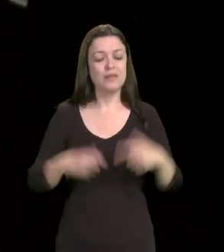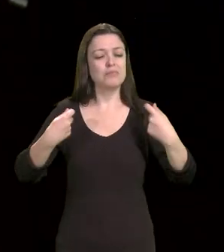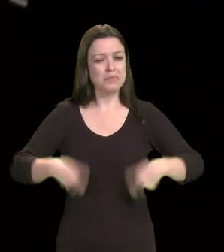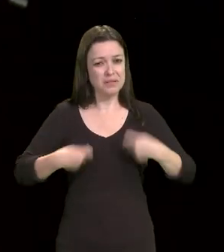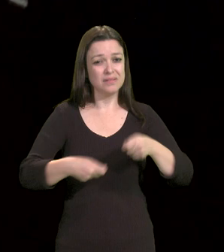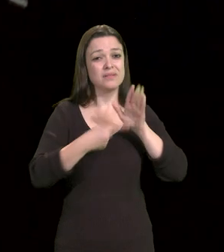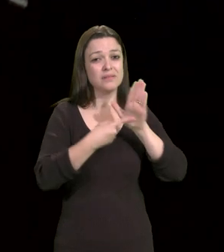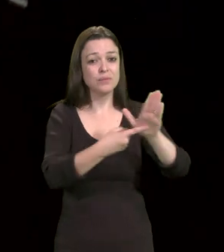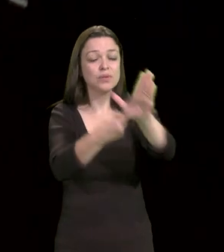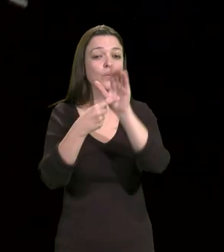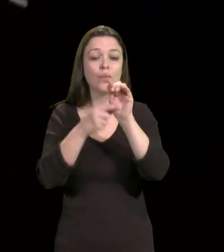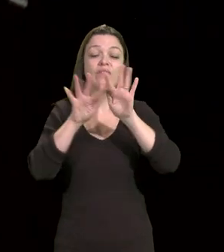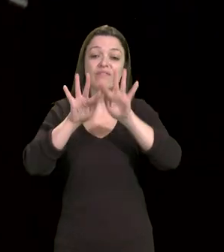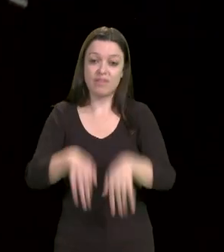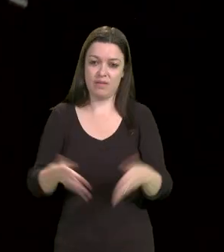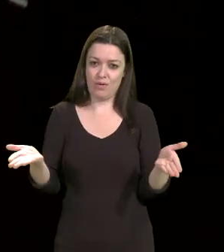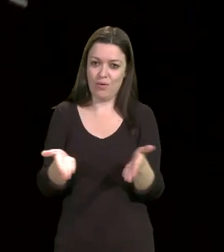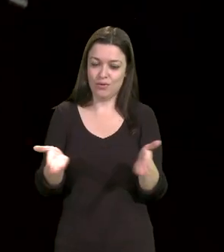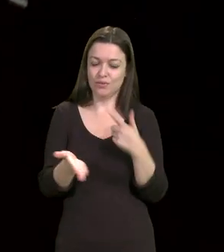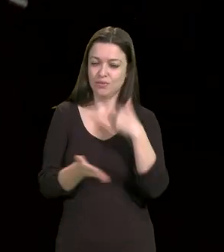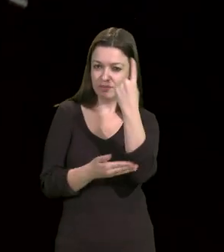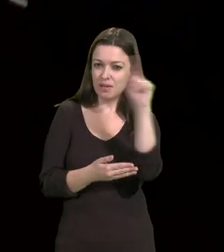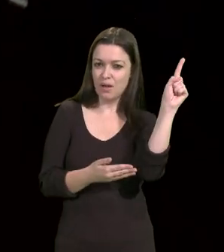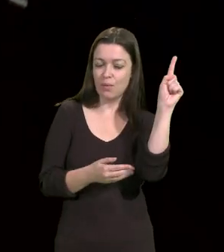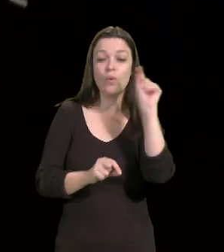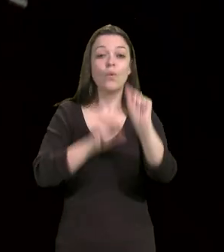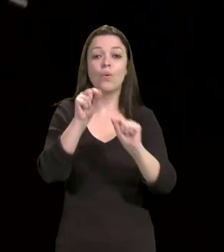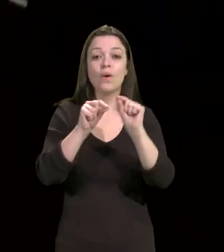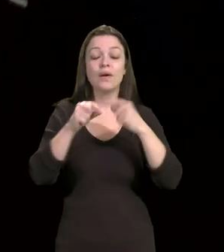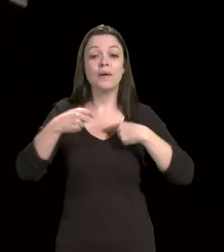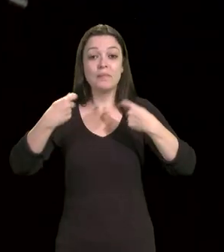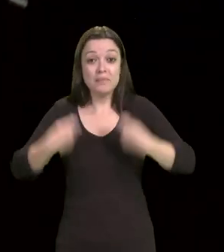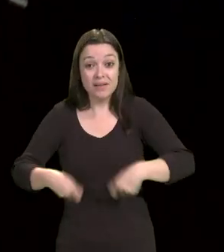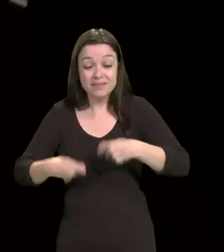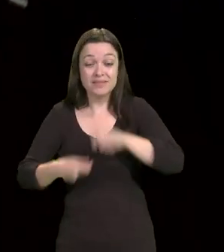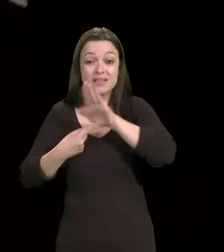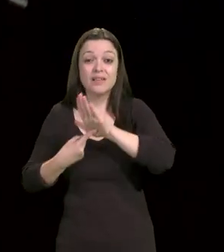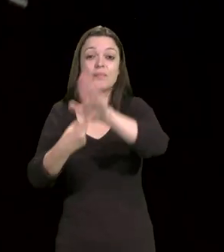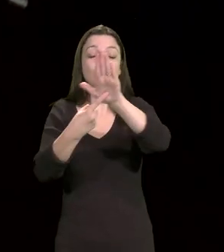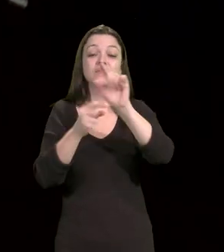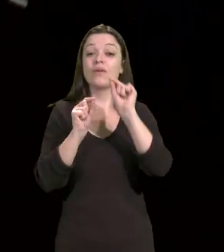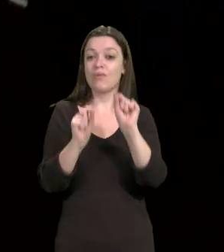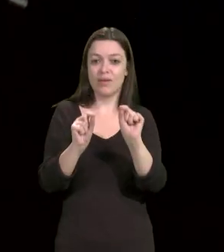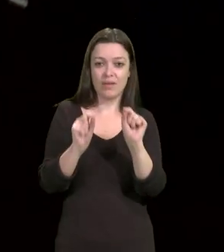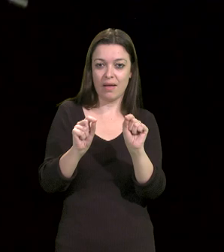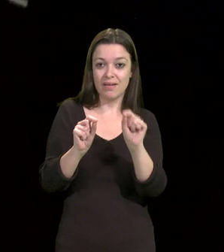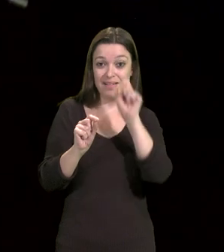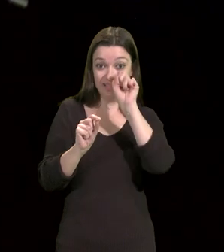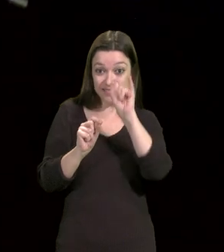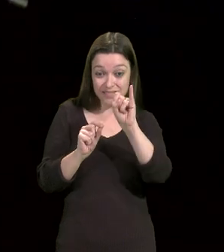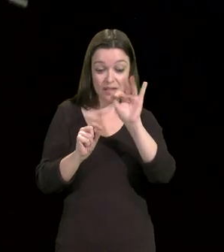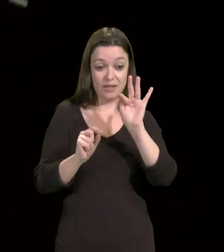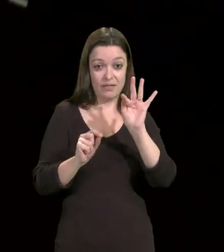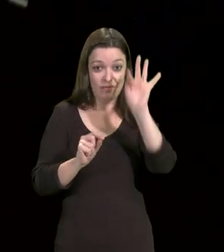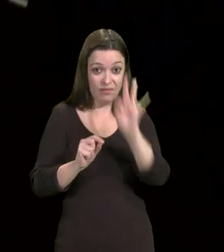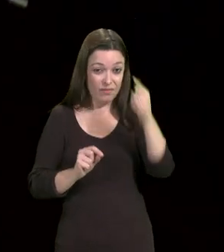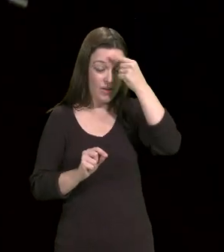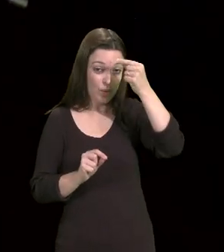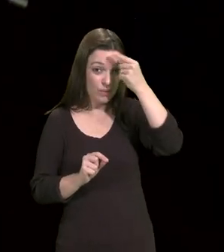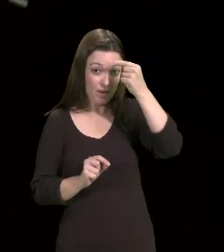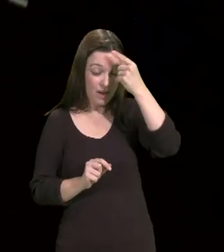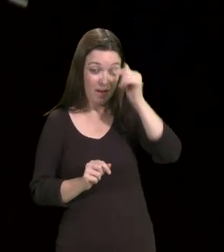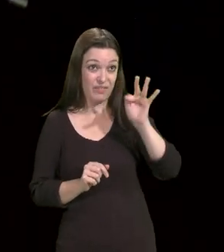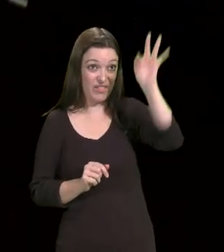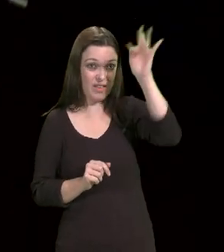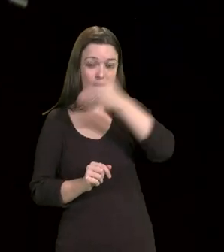isso encerro, essa minha fala, é necessário a gente demonstrar que, sem as universidades públicas brasileiras,